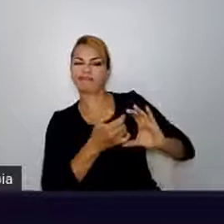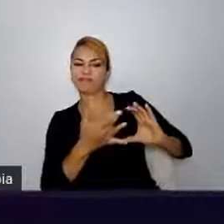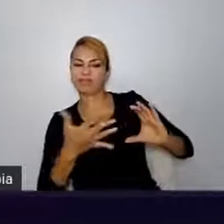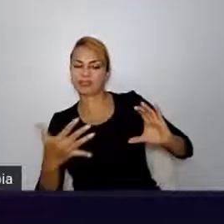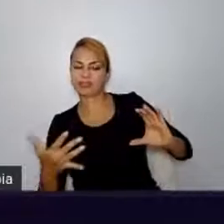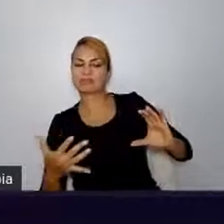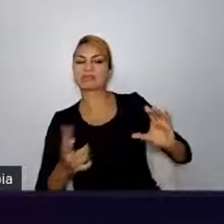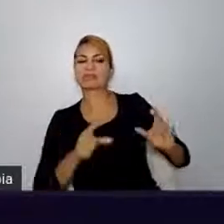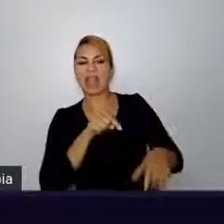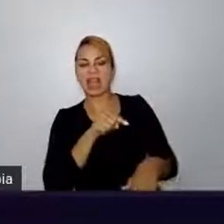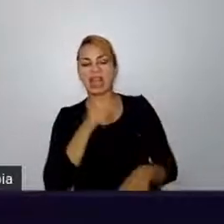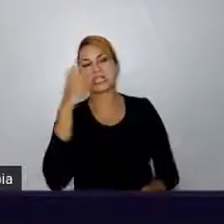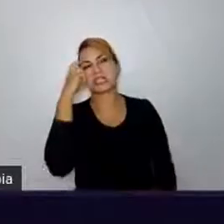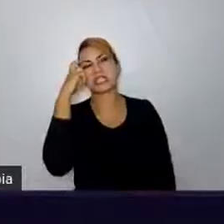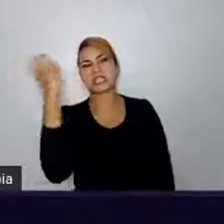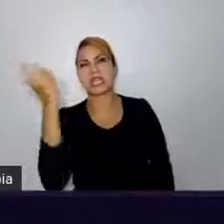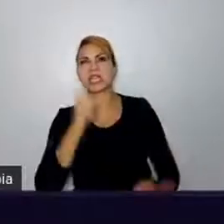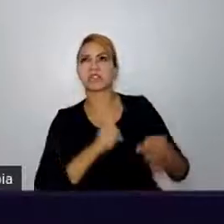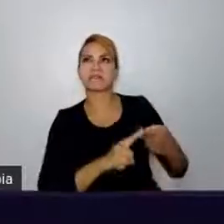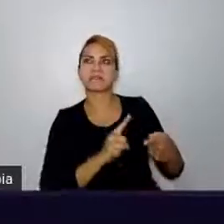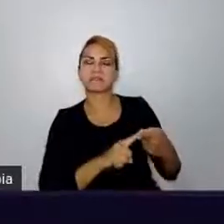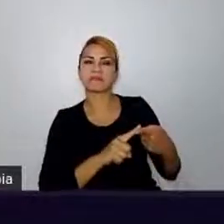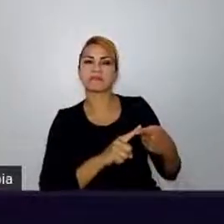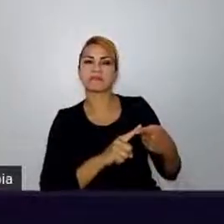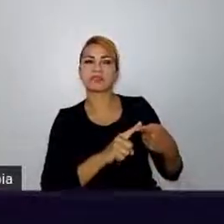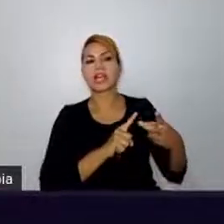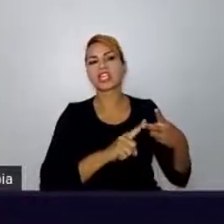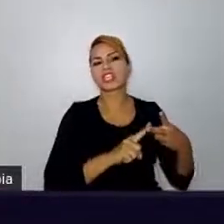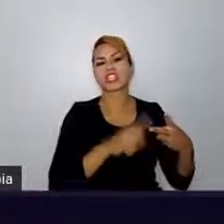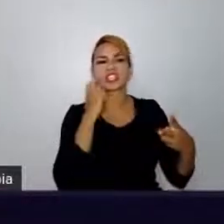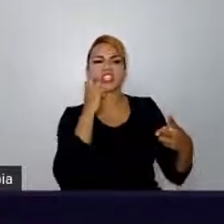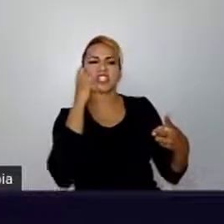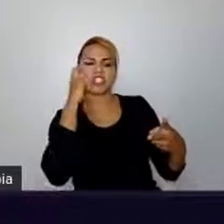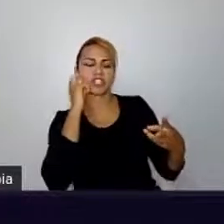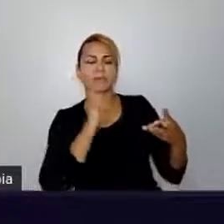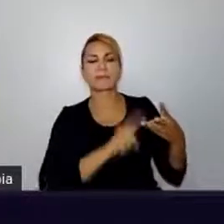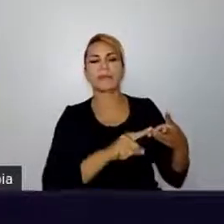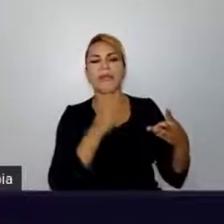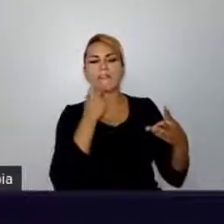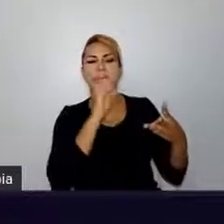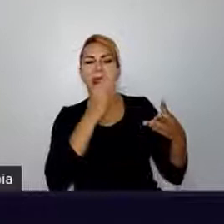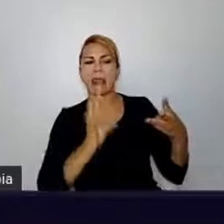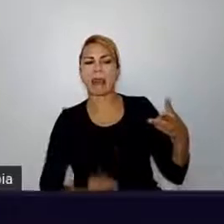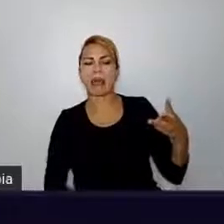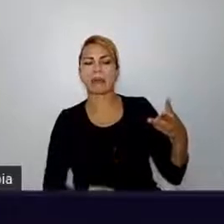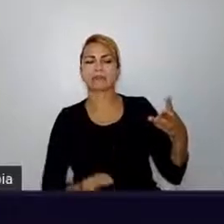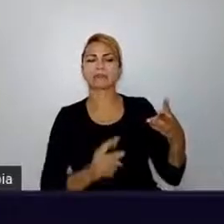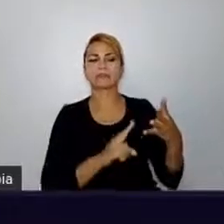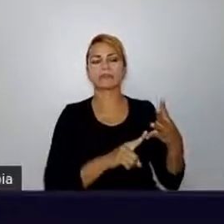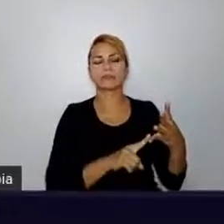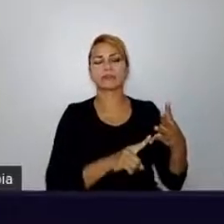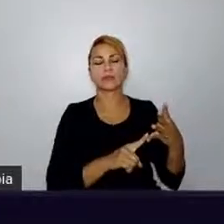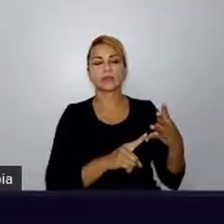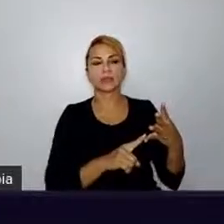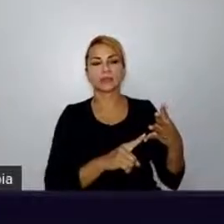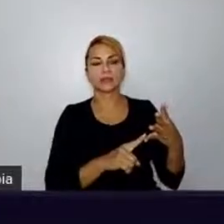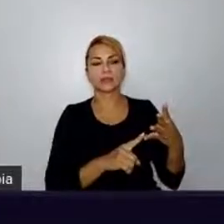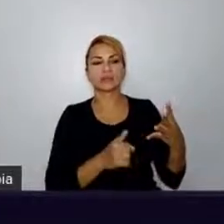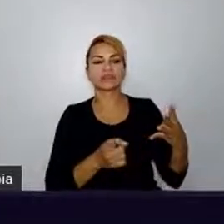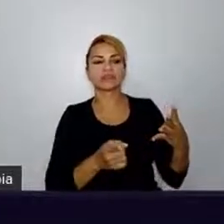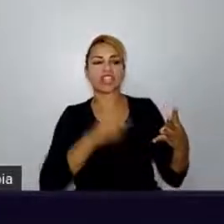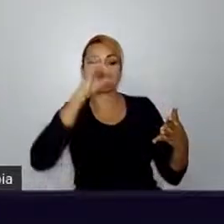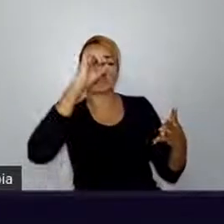não, se ela é tímida ou não, se ela fala muito ou não. E não importa se essa pessoa está tendo um dia ruim, se